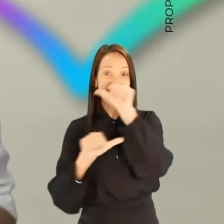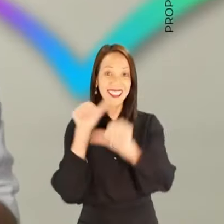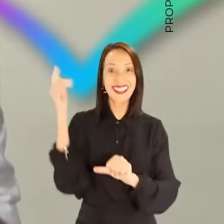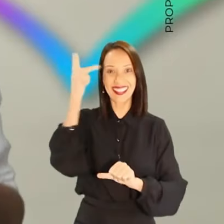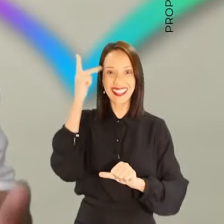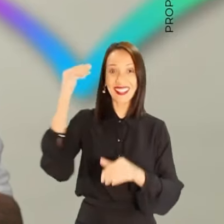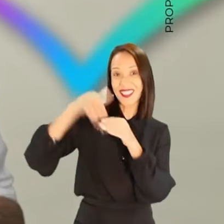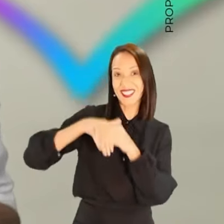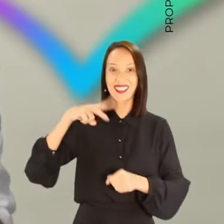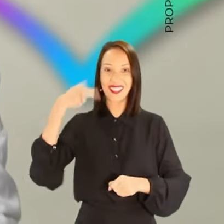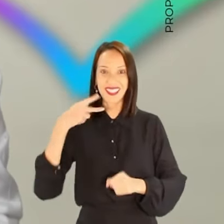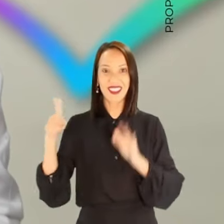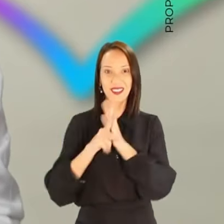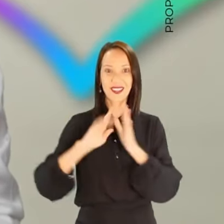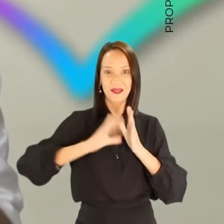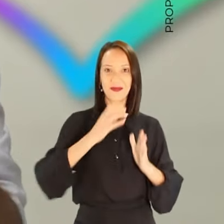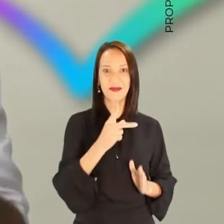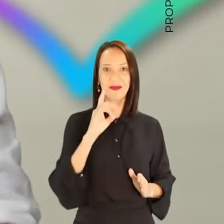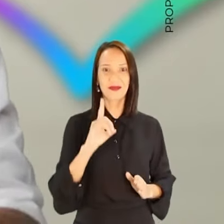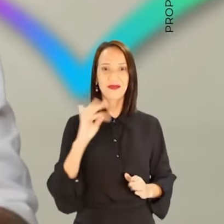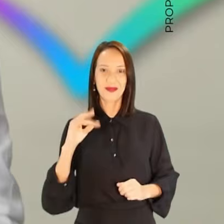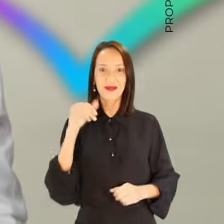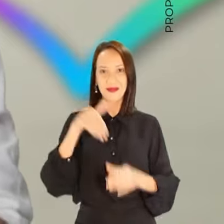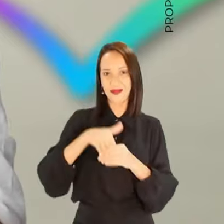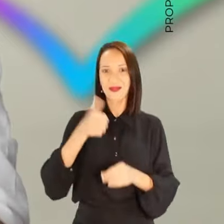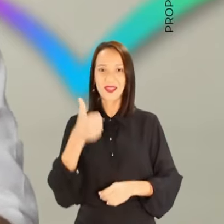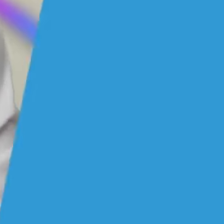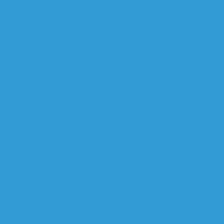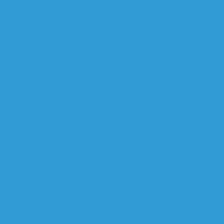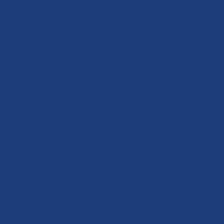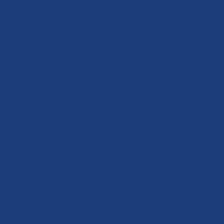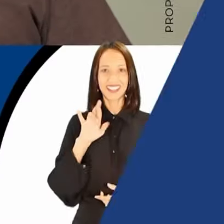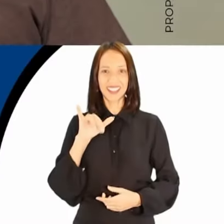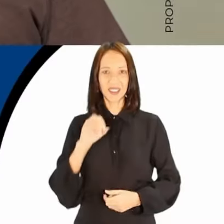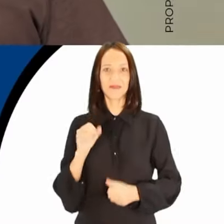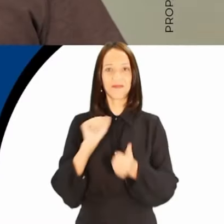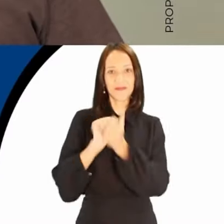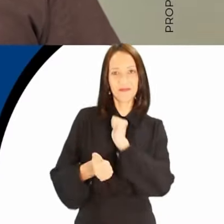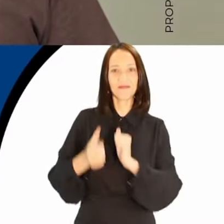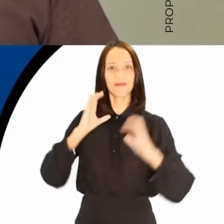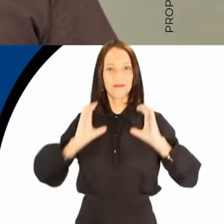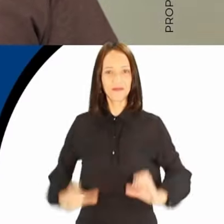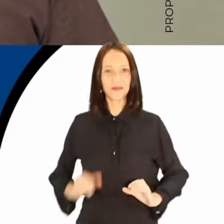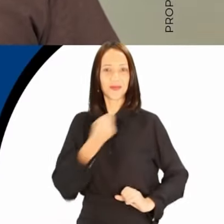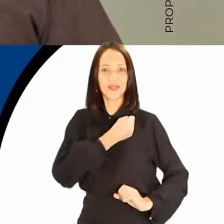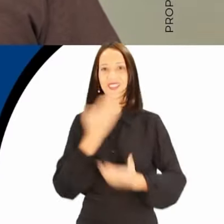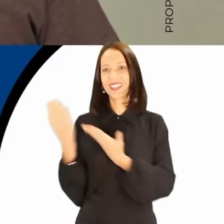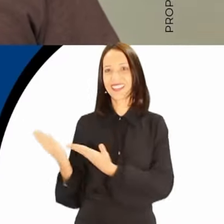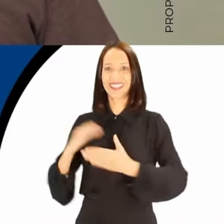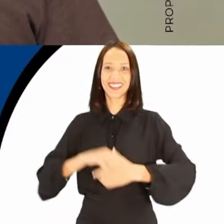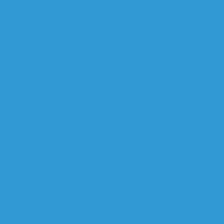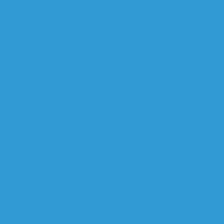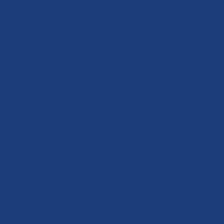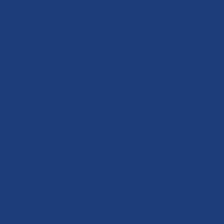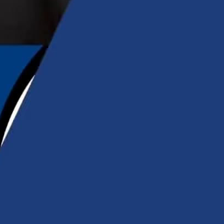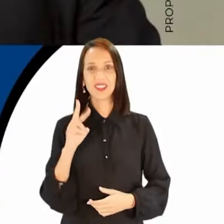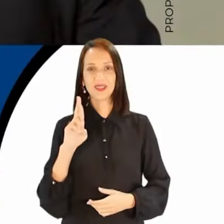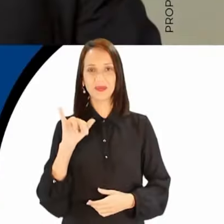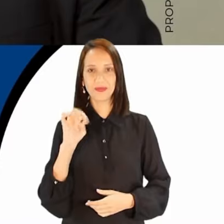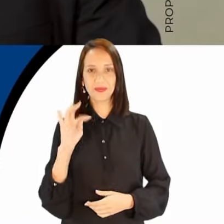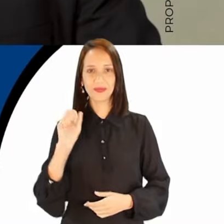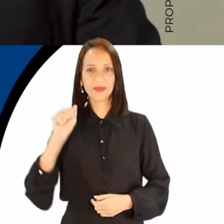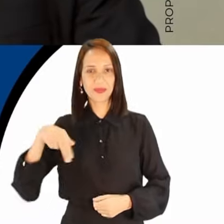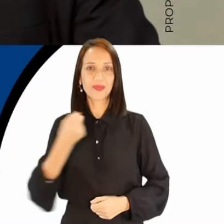Para mudar São Paulo, vote nos vereadores do PDT. Vote 12. Darcio Rica, do Esporte e Cidadania, 12, 0, 0, 3. Cristian